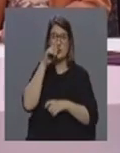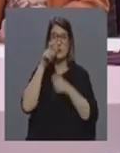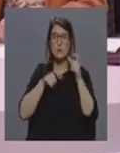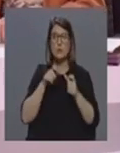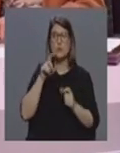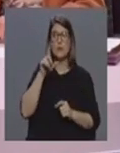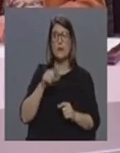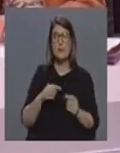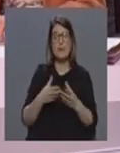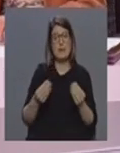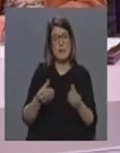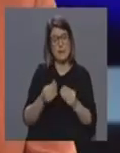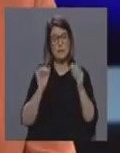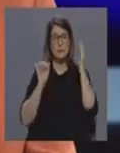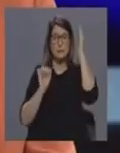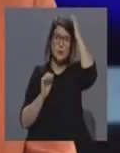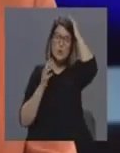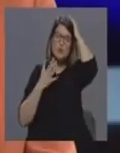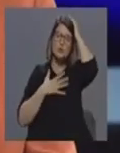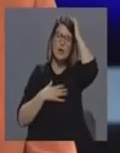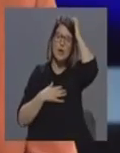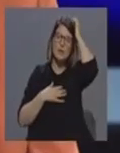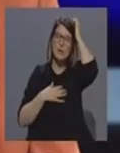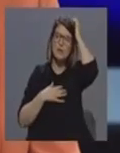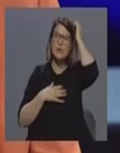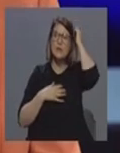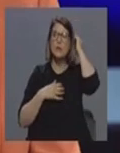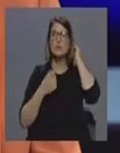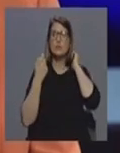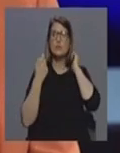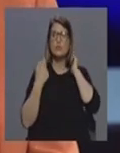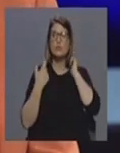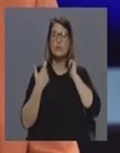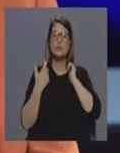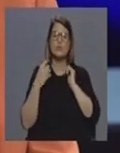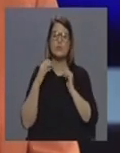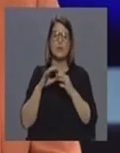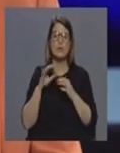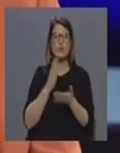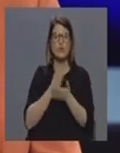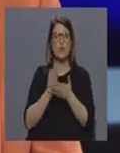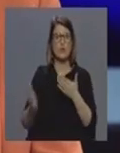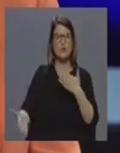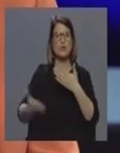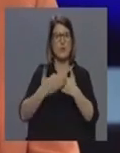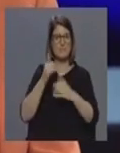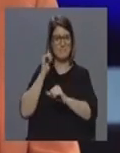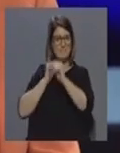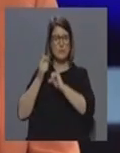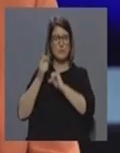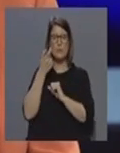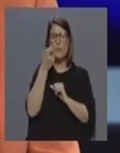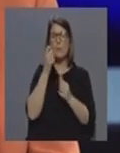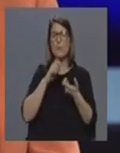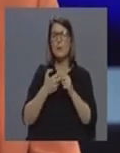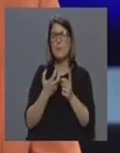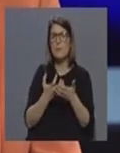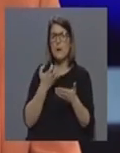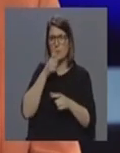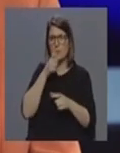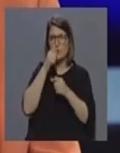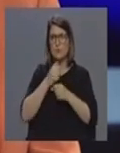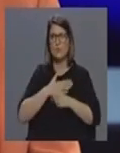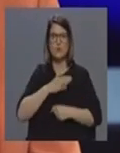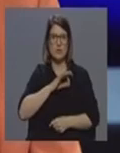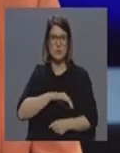de recursos materiais. E eu gostava ainda de voltar um pouco, se não se importa, ao fecho das escolas e realçar aqui um problema, que é, os profissionais de